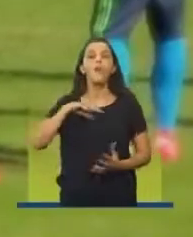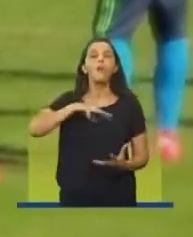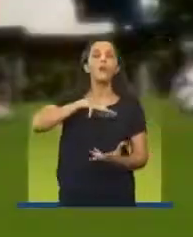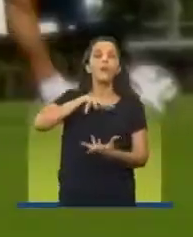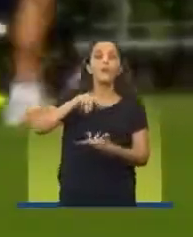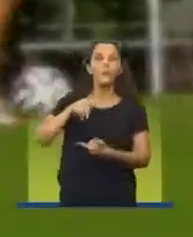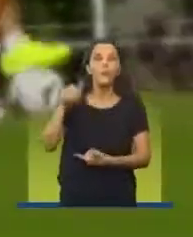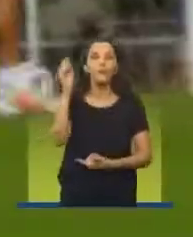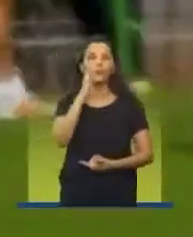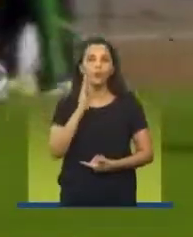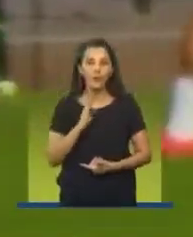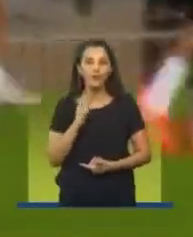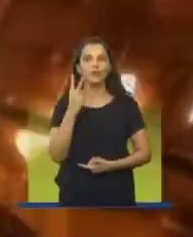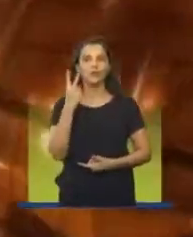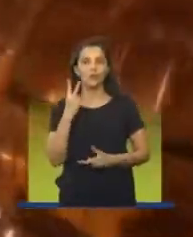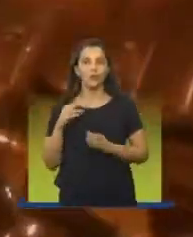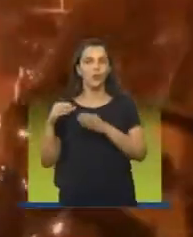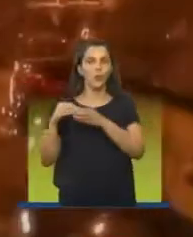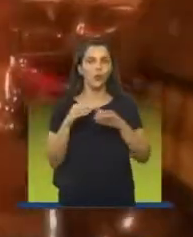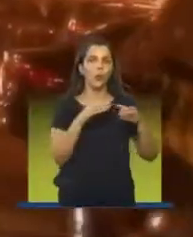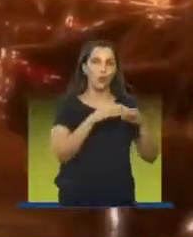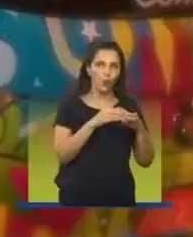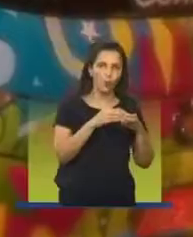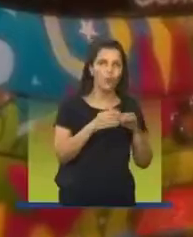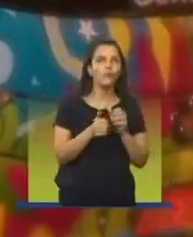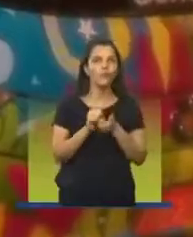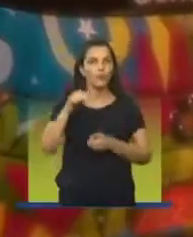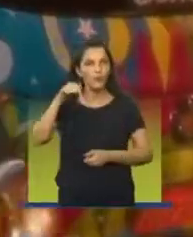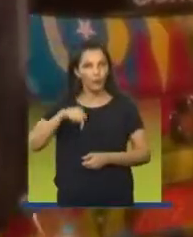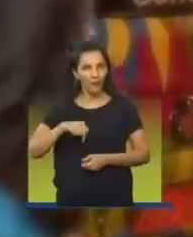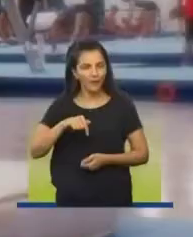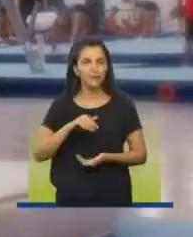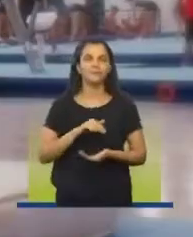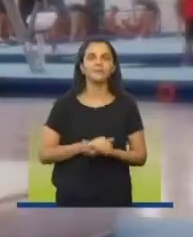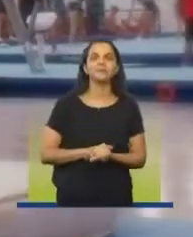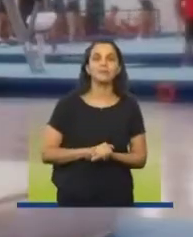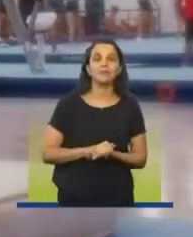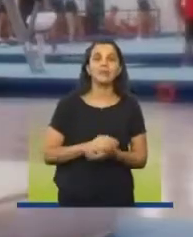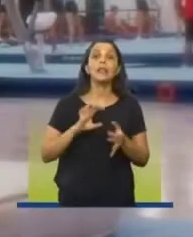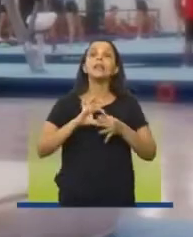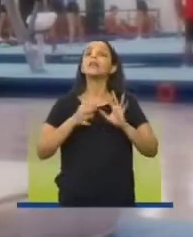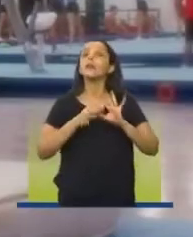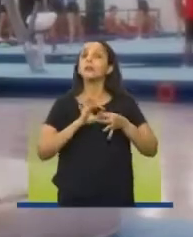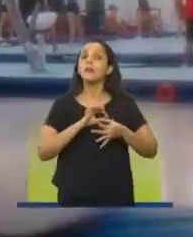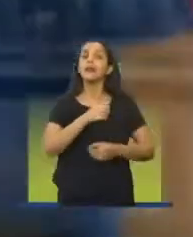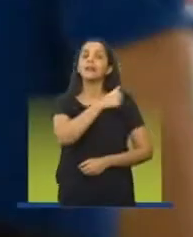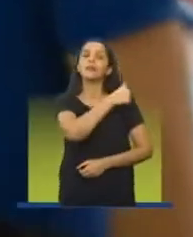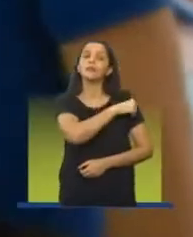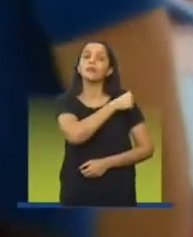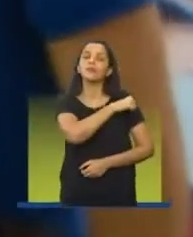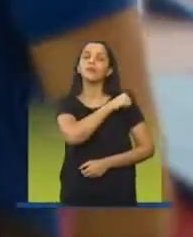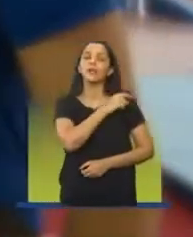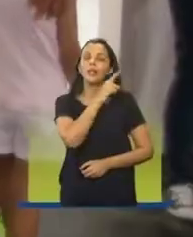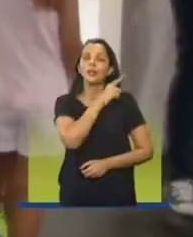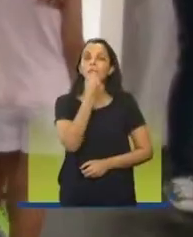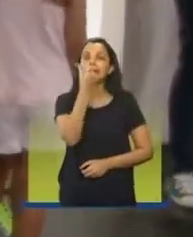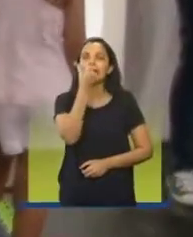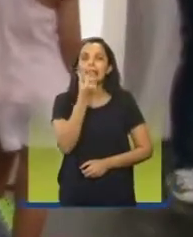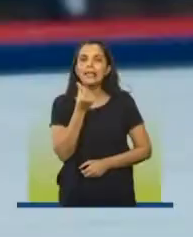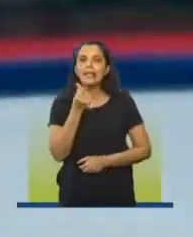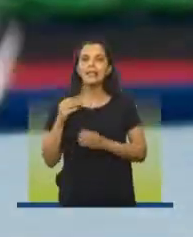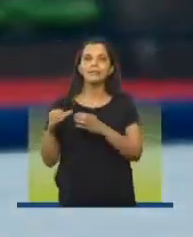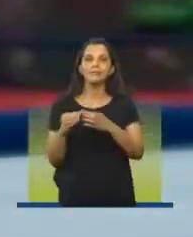Brasil abrigou duas seleções, México e Costa Rica. E as Olimpíadas do Rio? 16 seleções ficaram